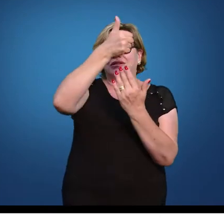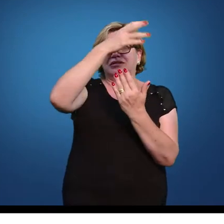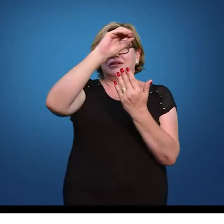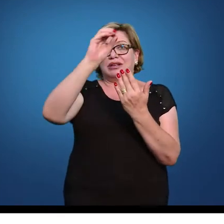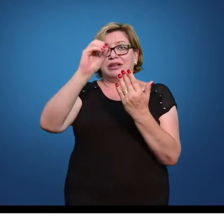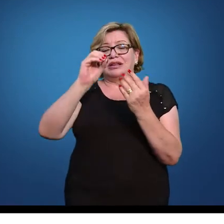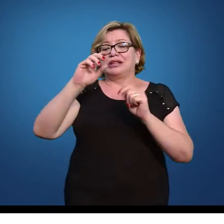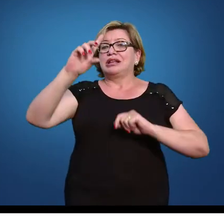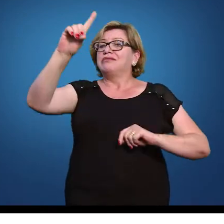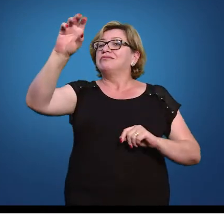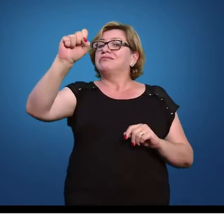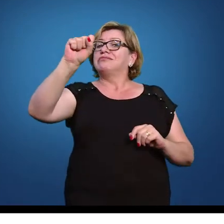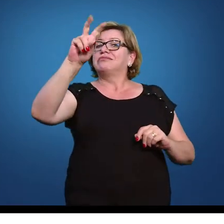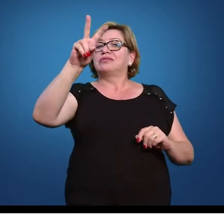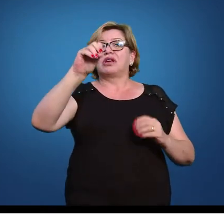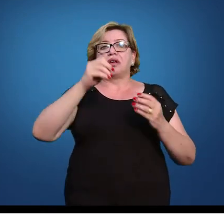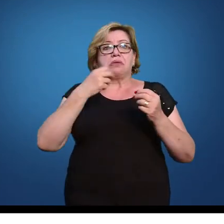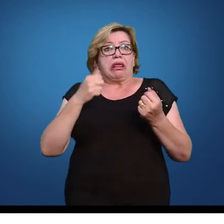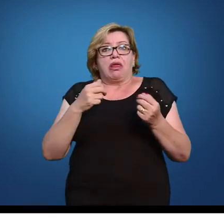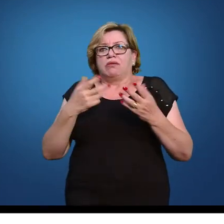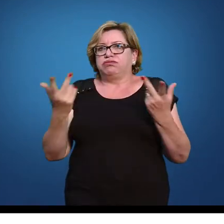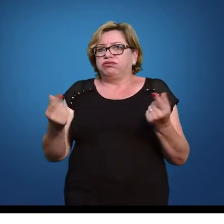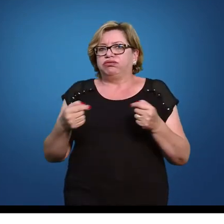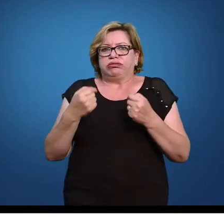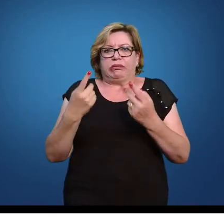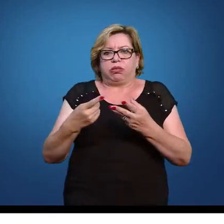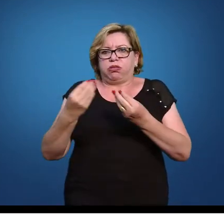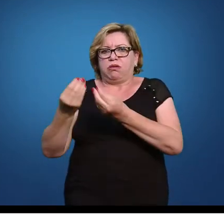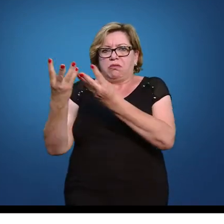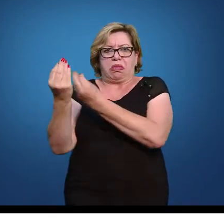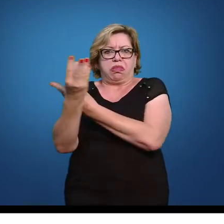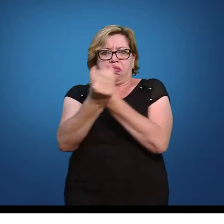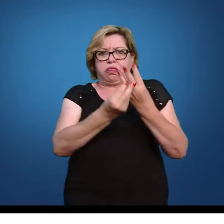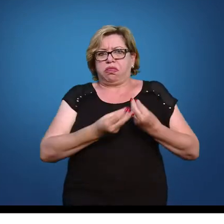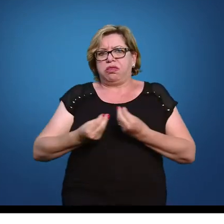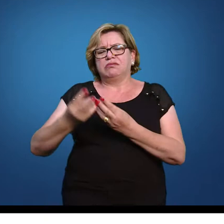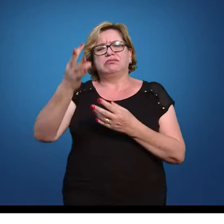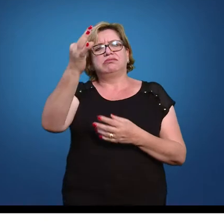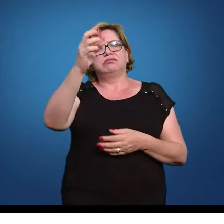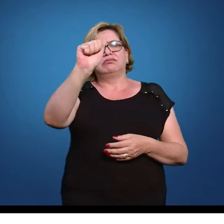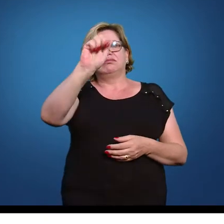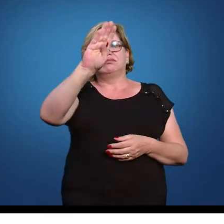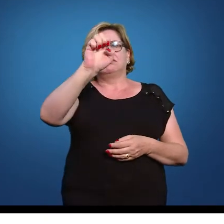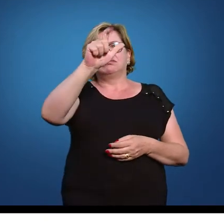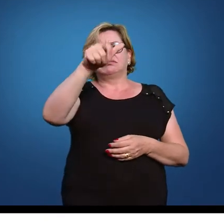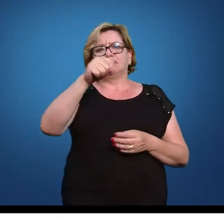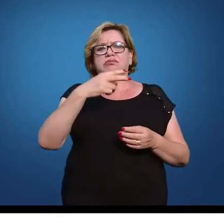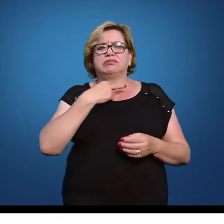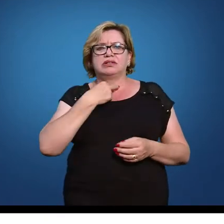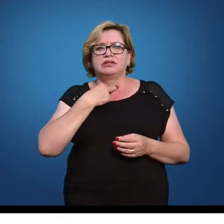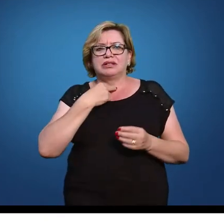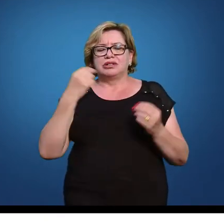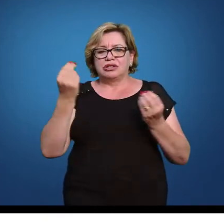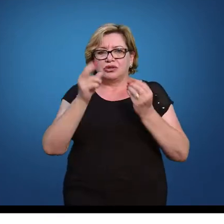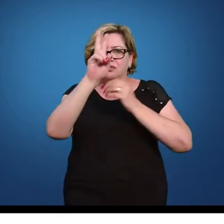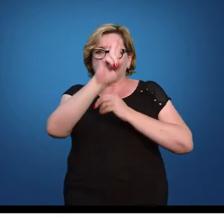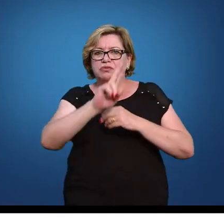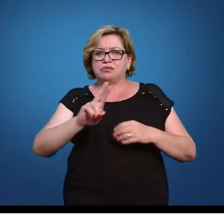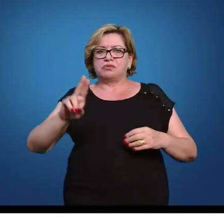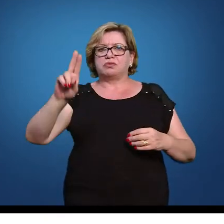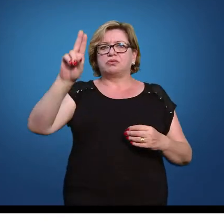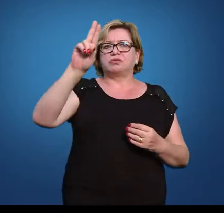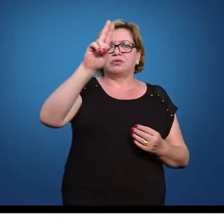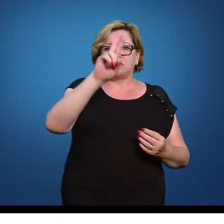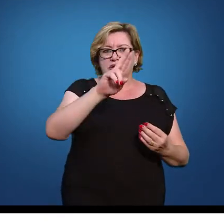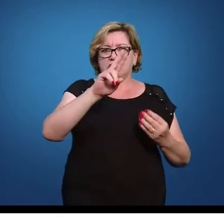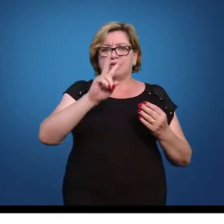dizer o padrão vai ser 15. Então, você teria que ter uma tabela para média 100 e dizer o padrão 15. Então, que a gente faz? A gente padroniza o valor